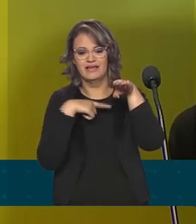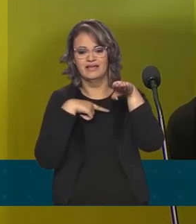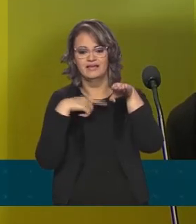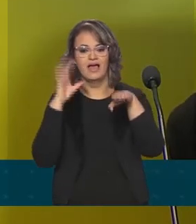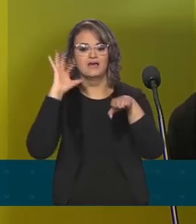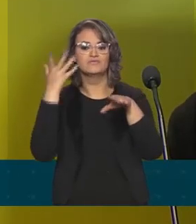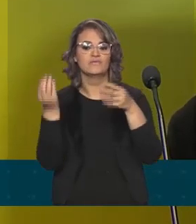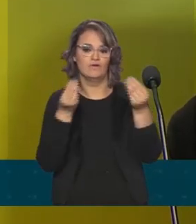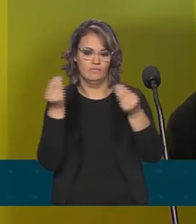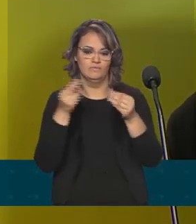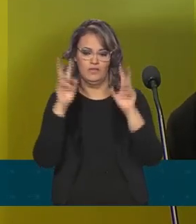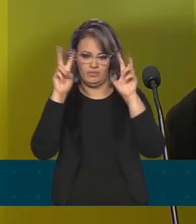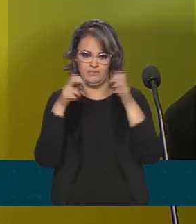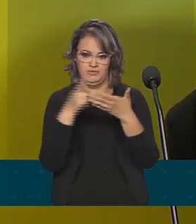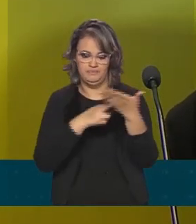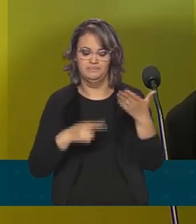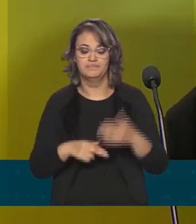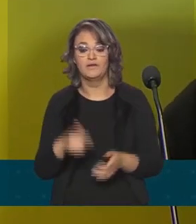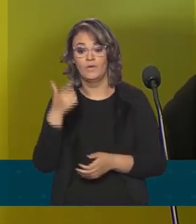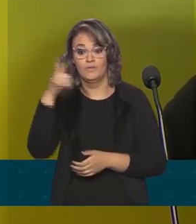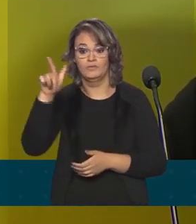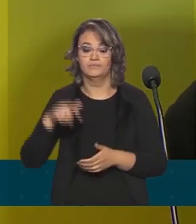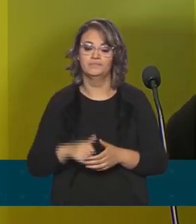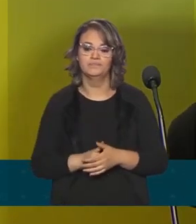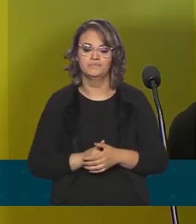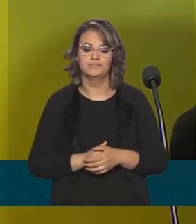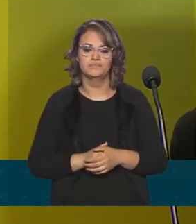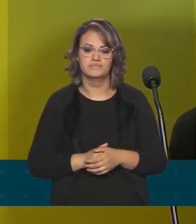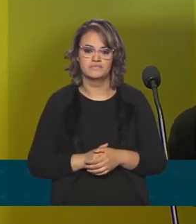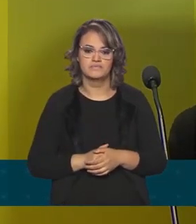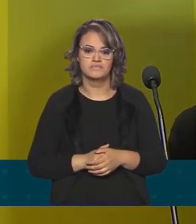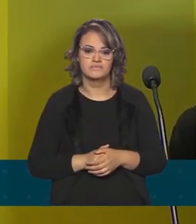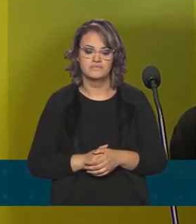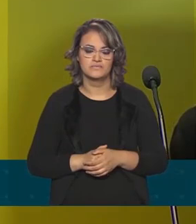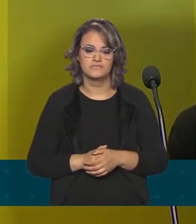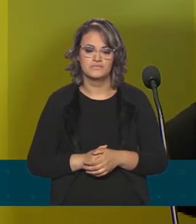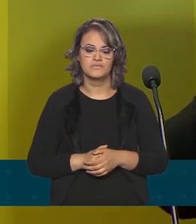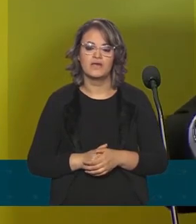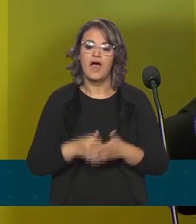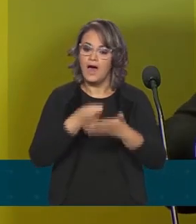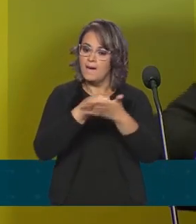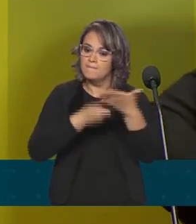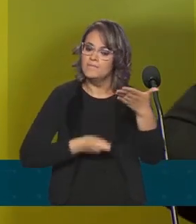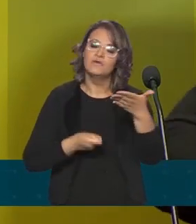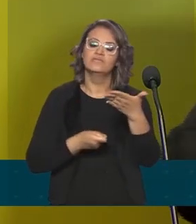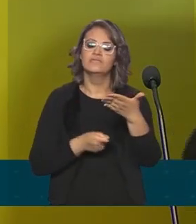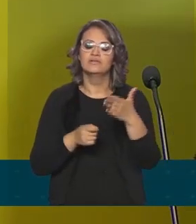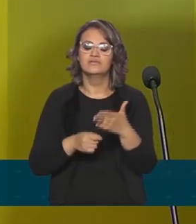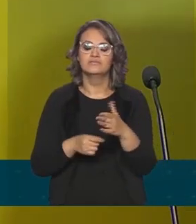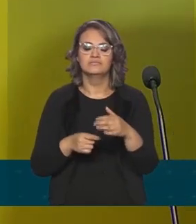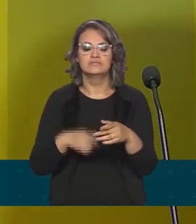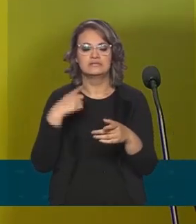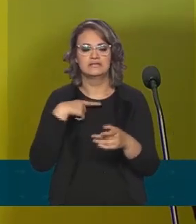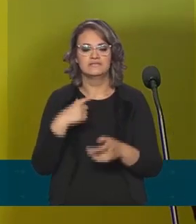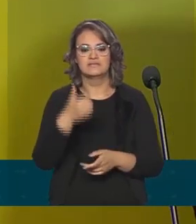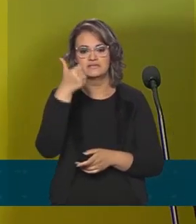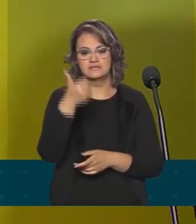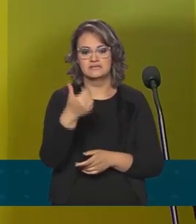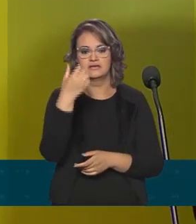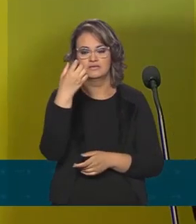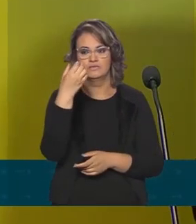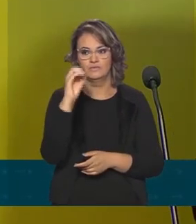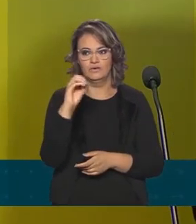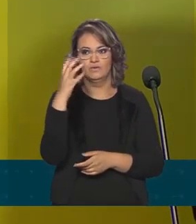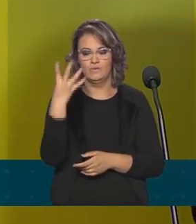Próximo. A logística de aplicação. Então, a prova foi aplicada em 104 municípios, 1.028